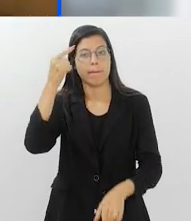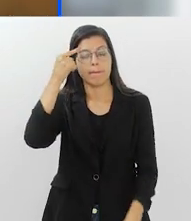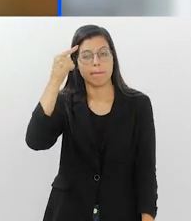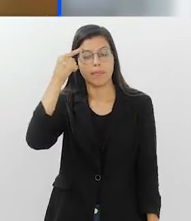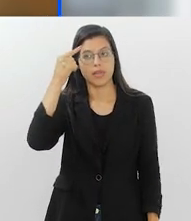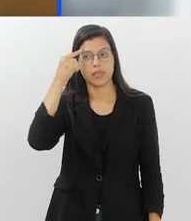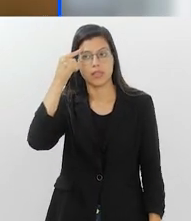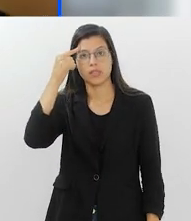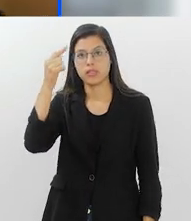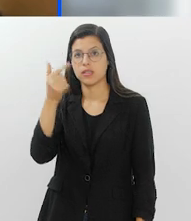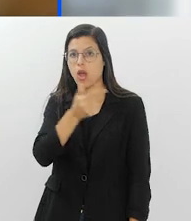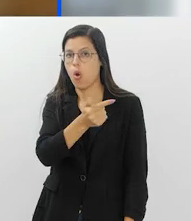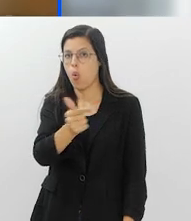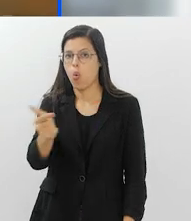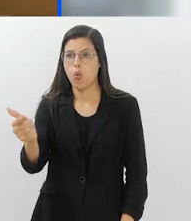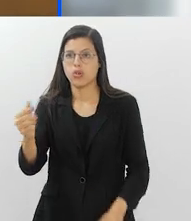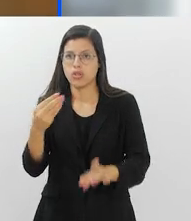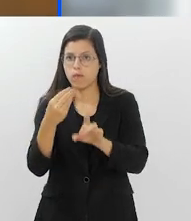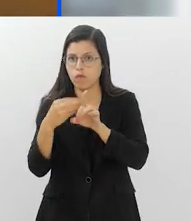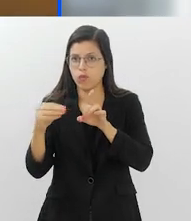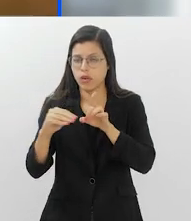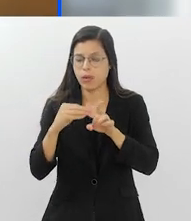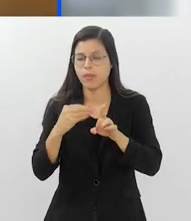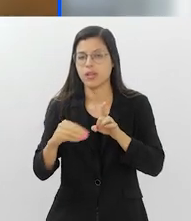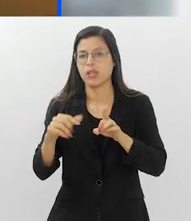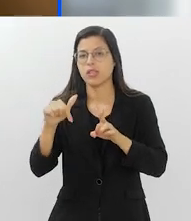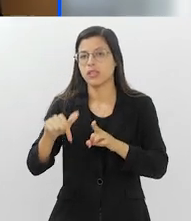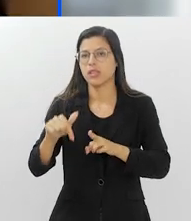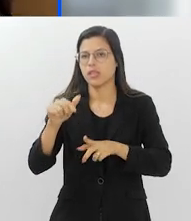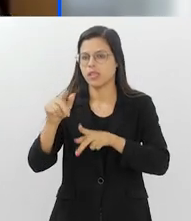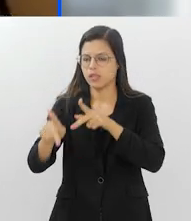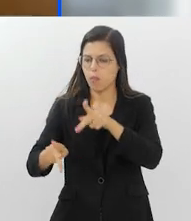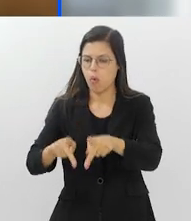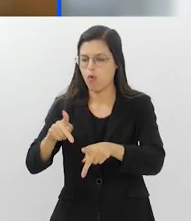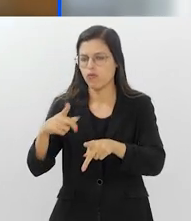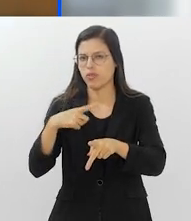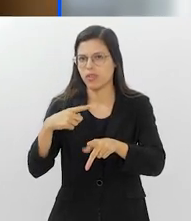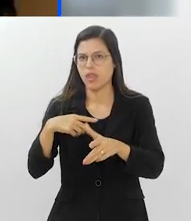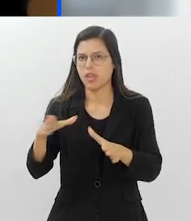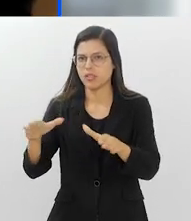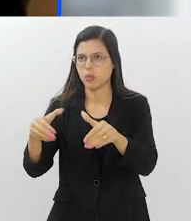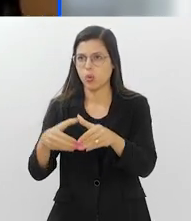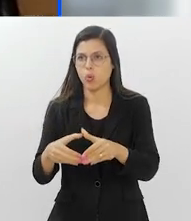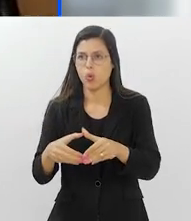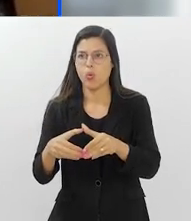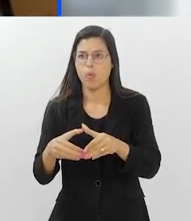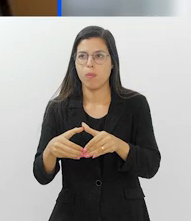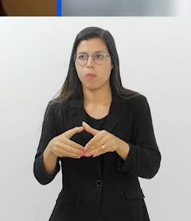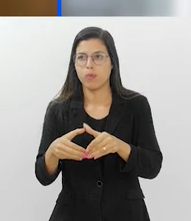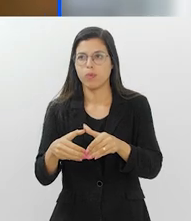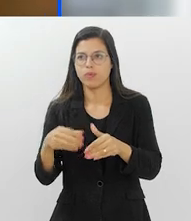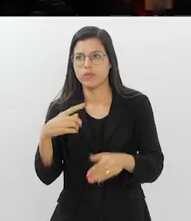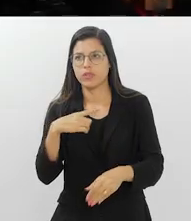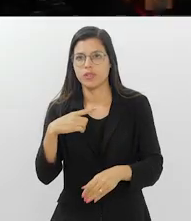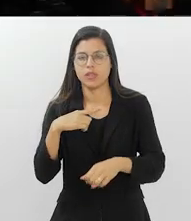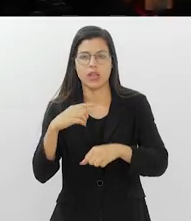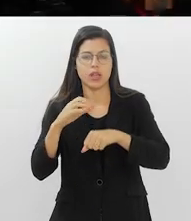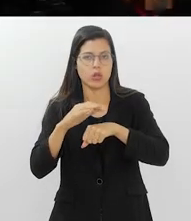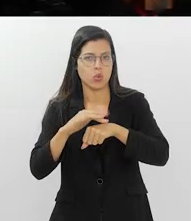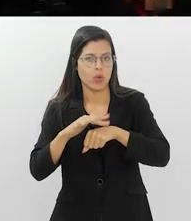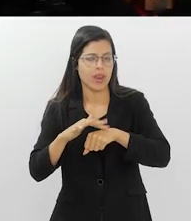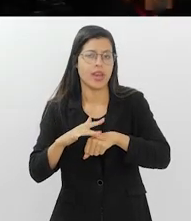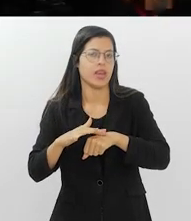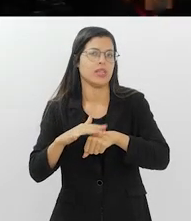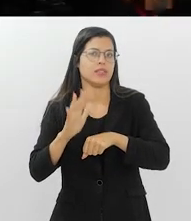nas outras vulnerabilidades que essa população também possui. Então, é uma população com doenças